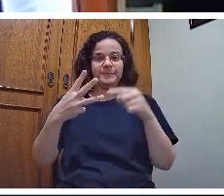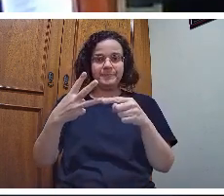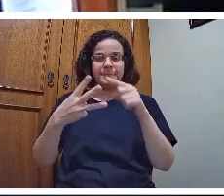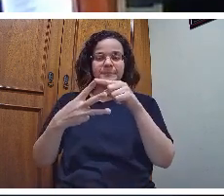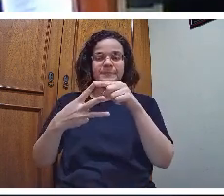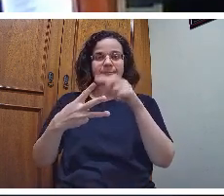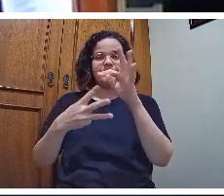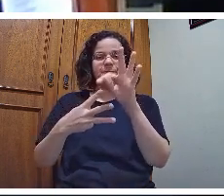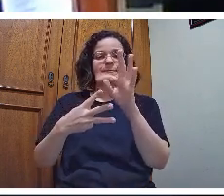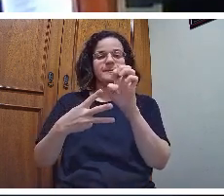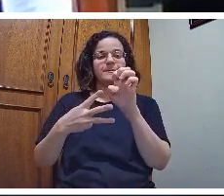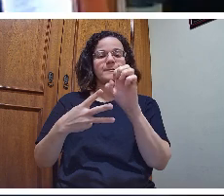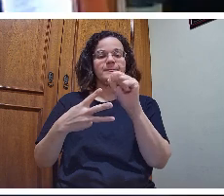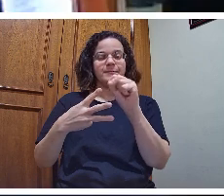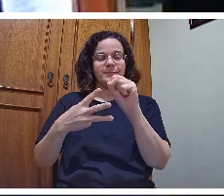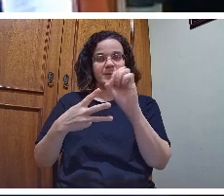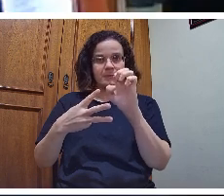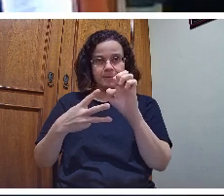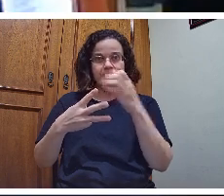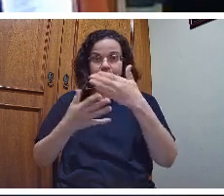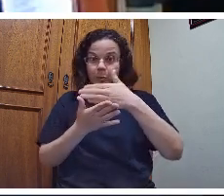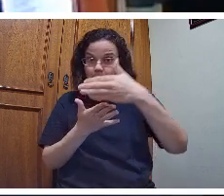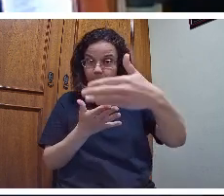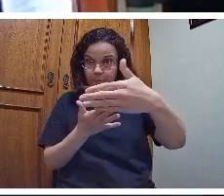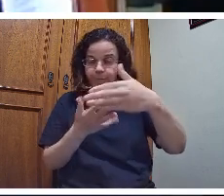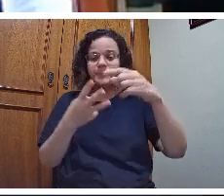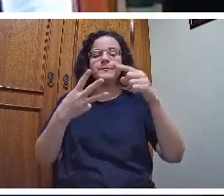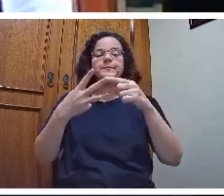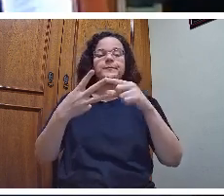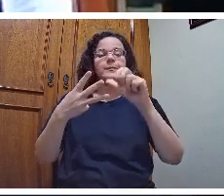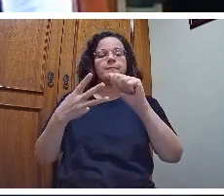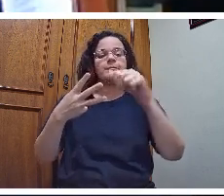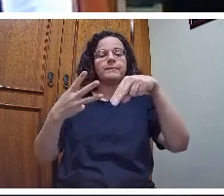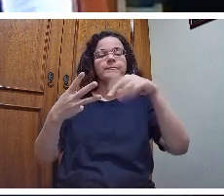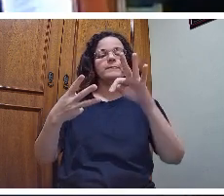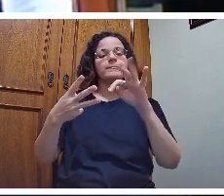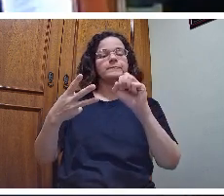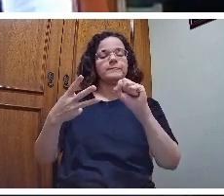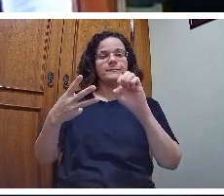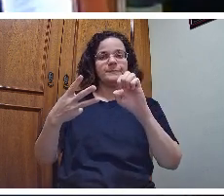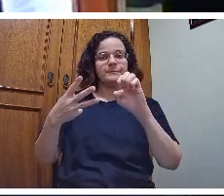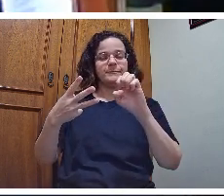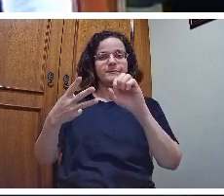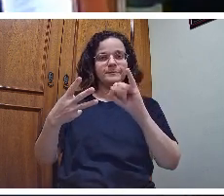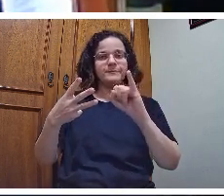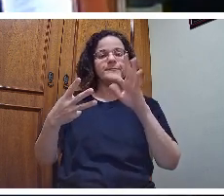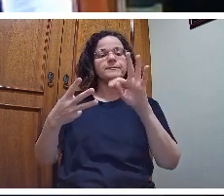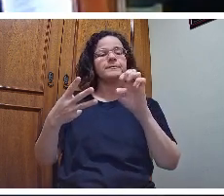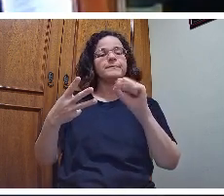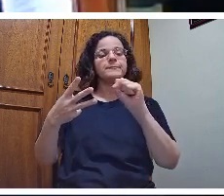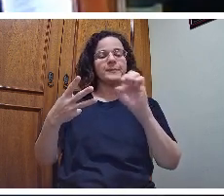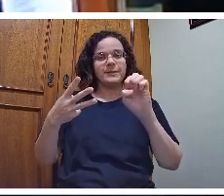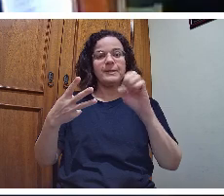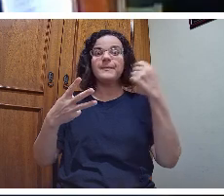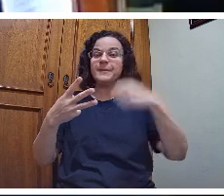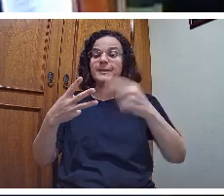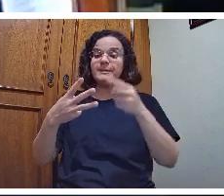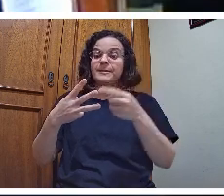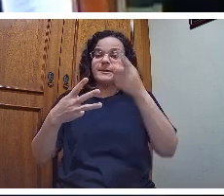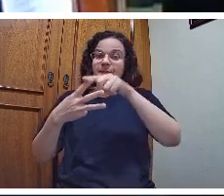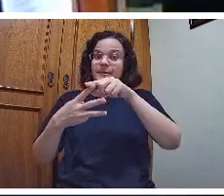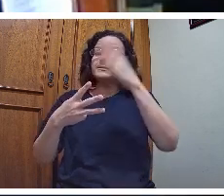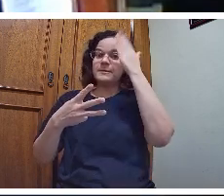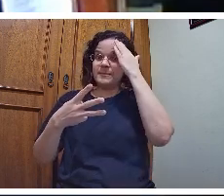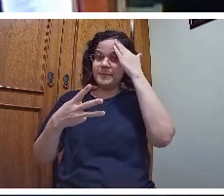a antítese e a síntese. A tese é o ponto de partida. A antítese é quem faz a contra-tese tem que dominar a tese